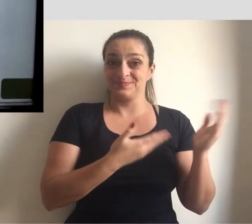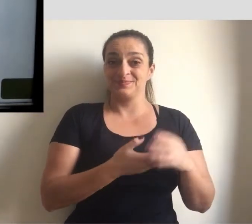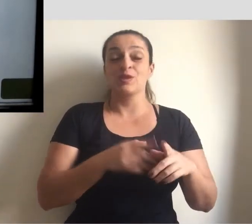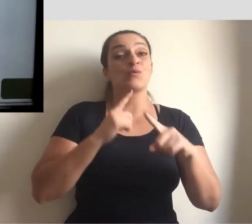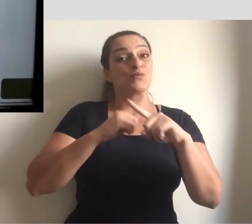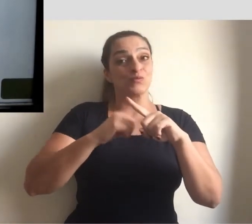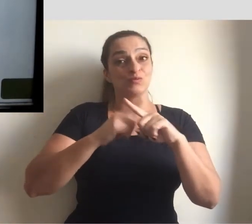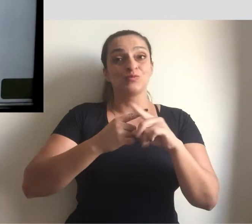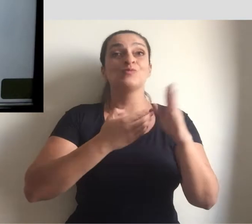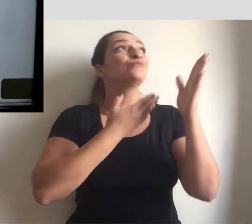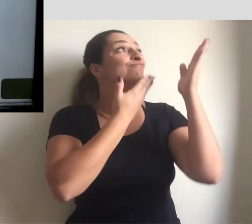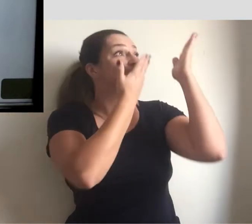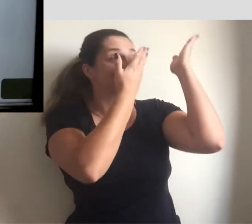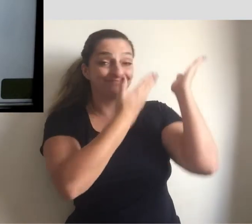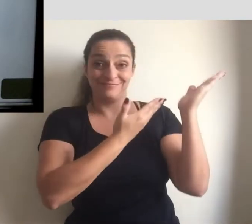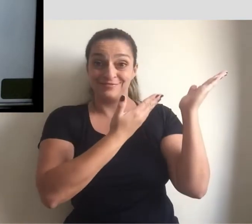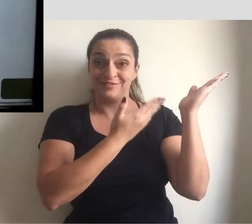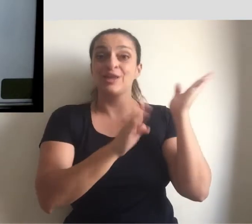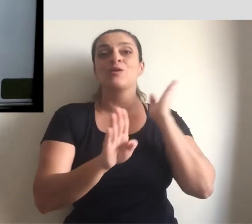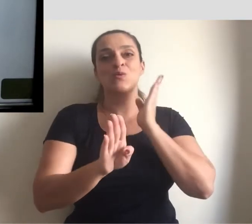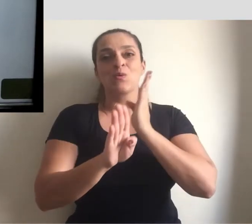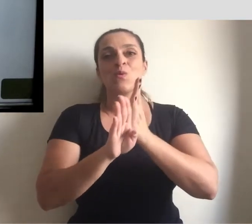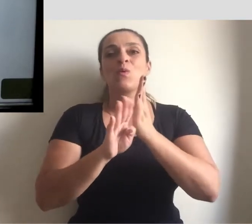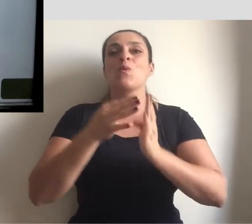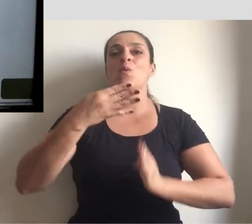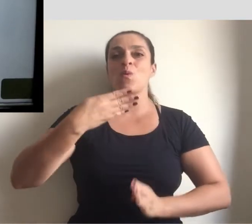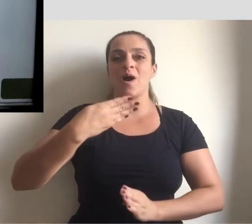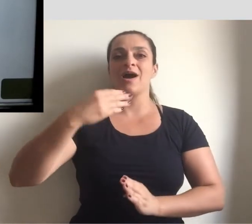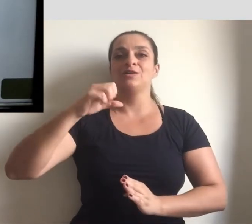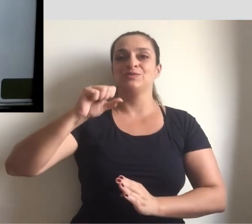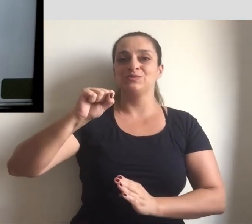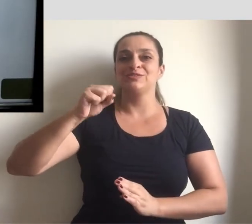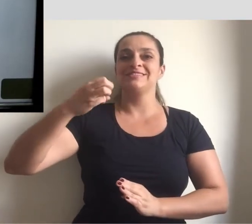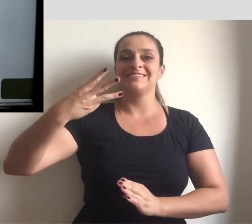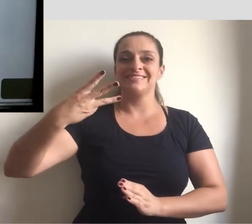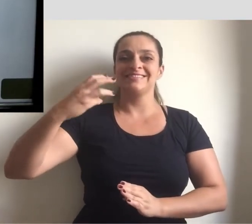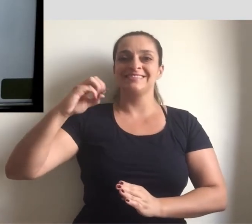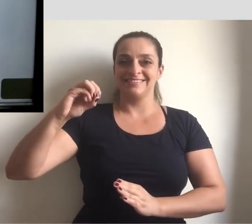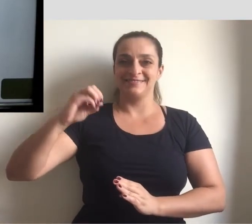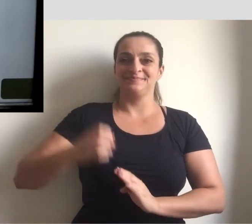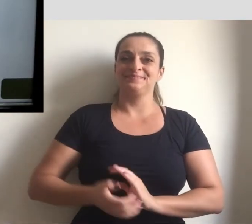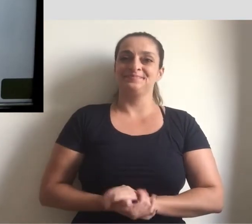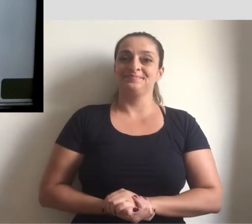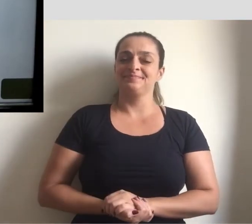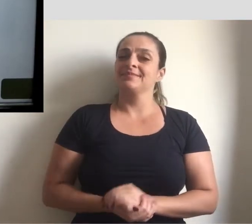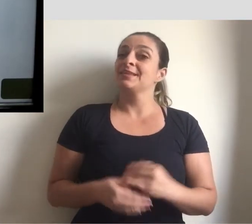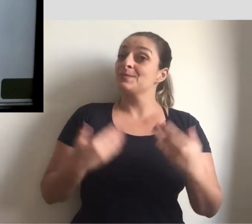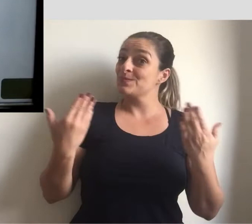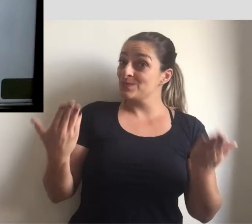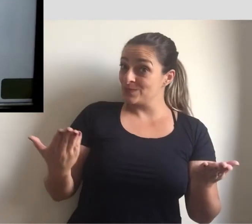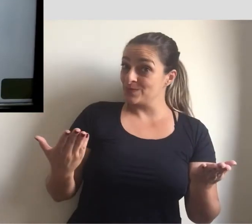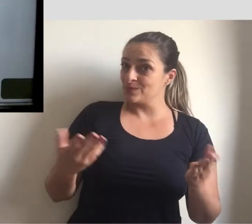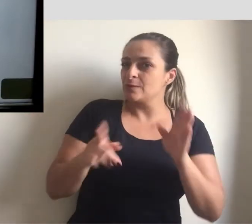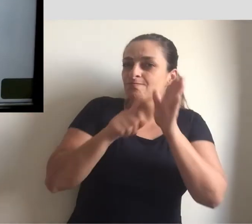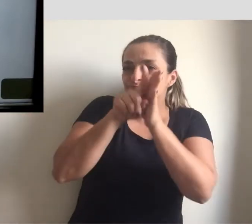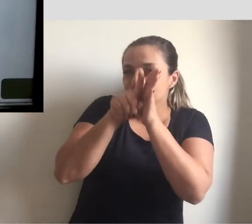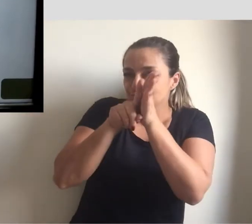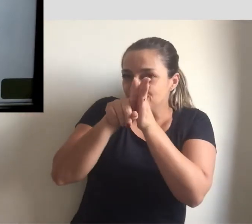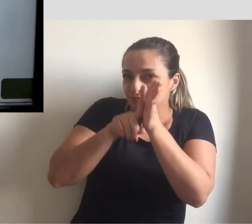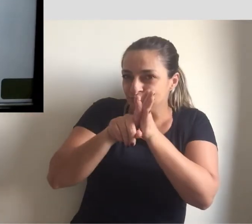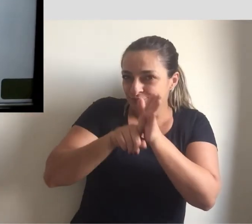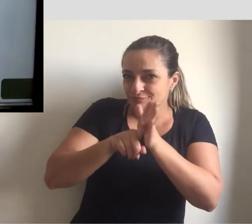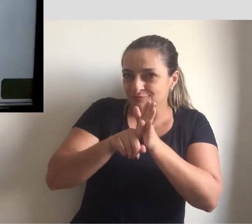Multiplicando esses dois números, de fato, o resultado é 4.830. Mas deixo para você investigar